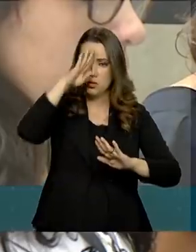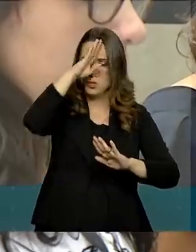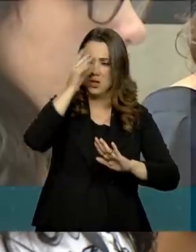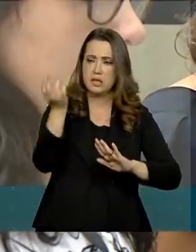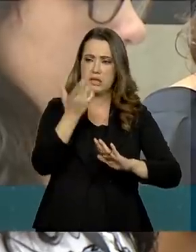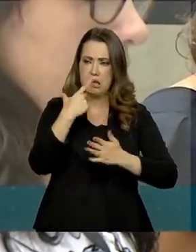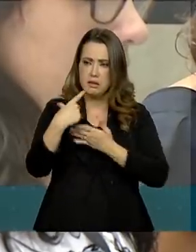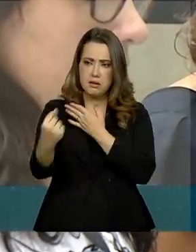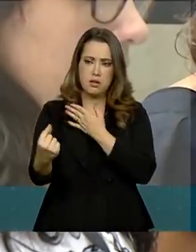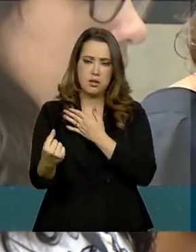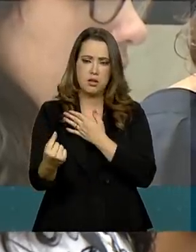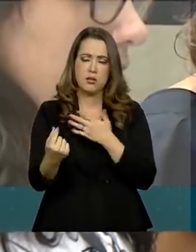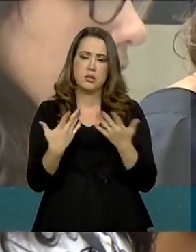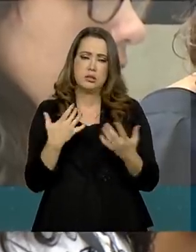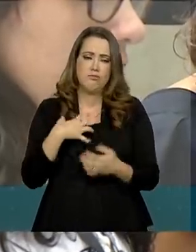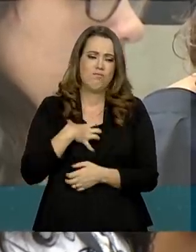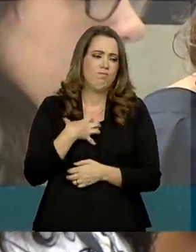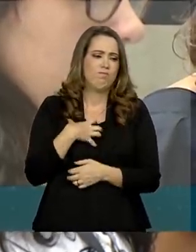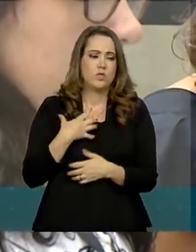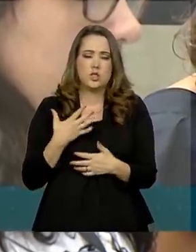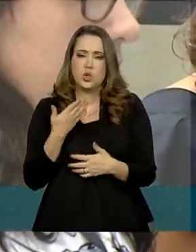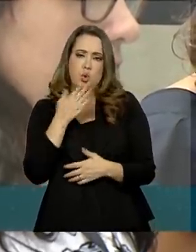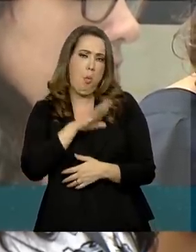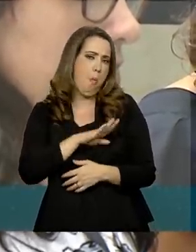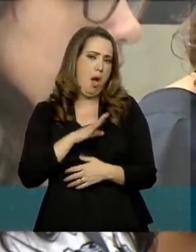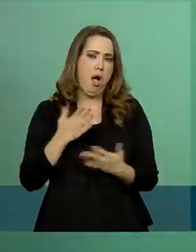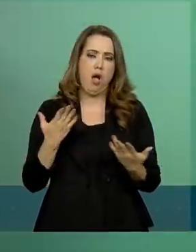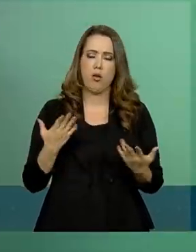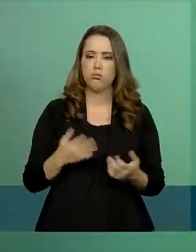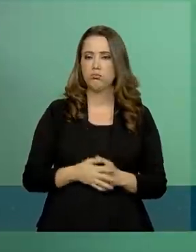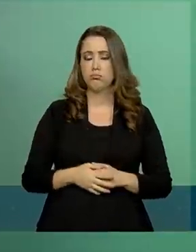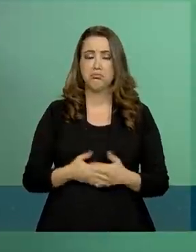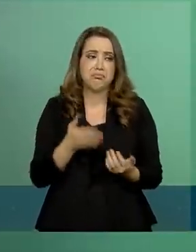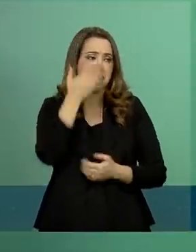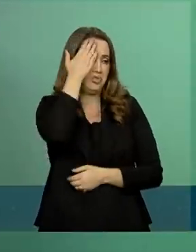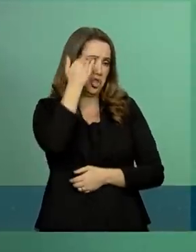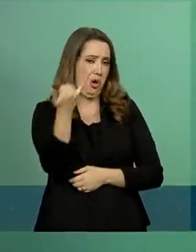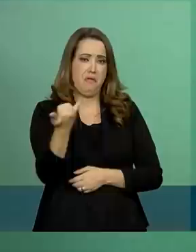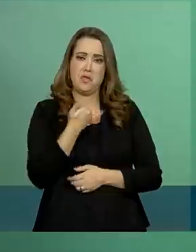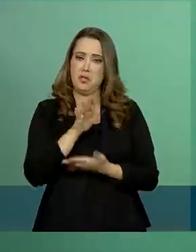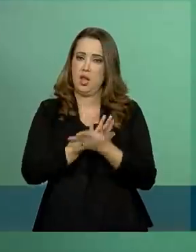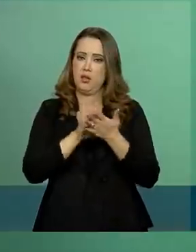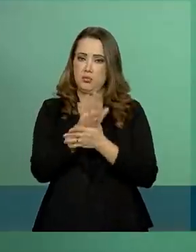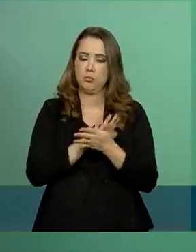coisa e que gostaria de sair incomodado com isso ou não? Não que me tenha sido informado.